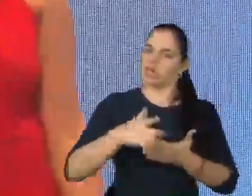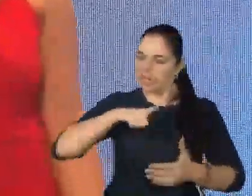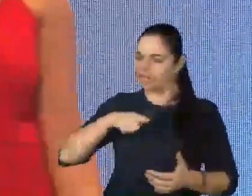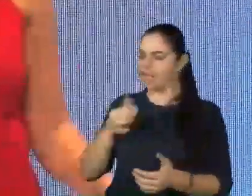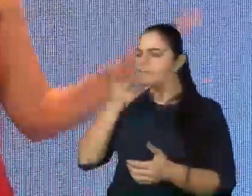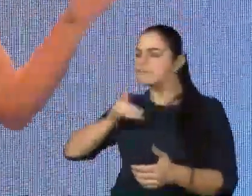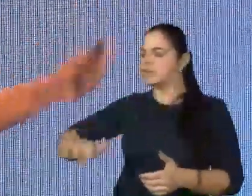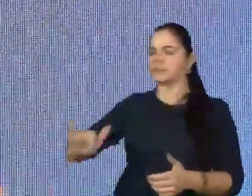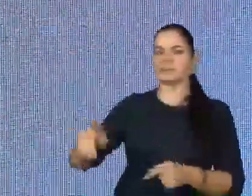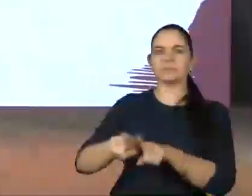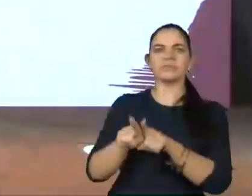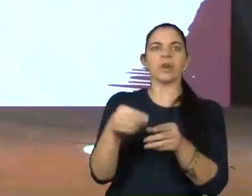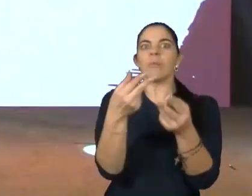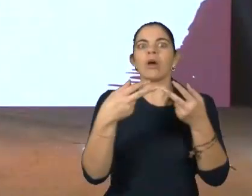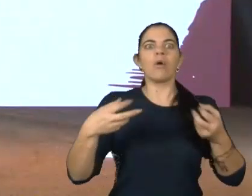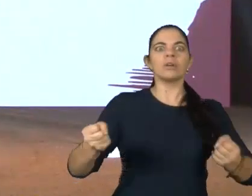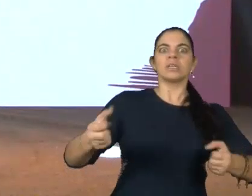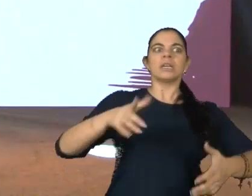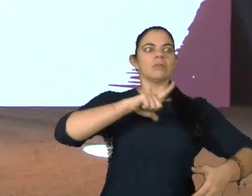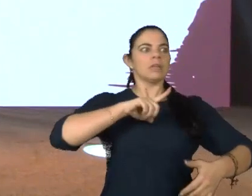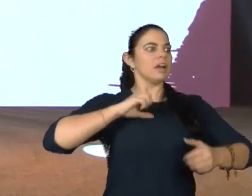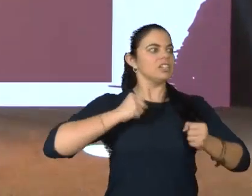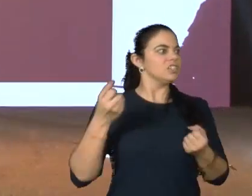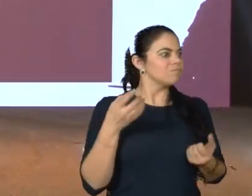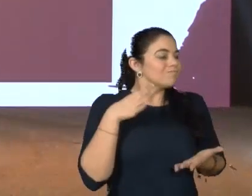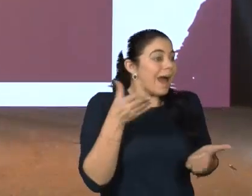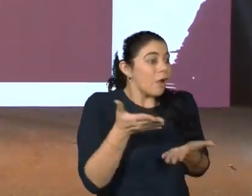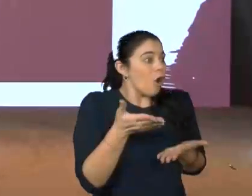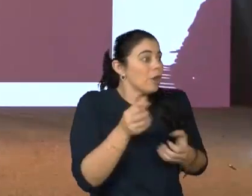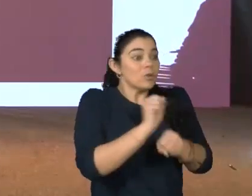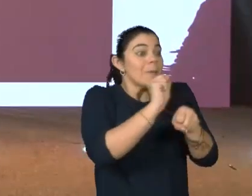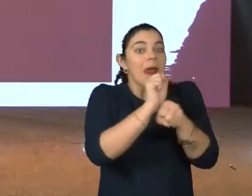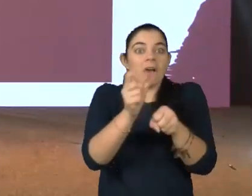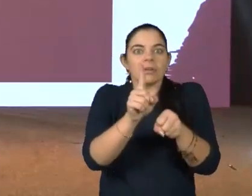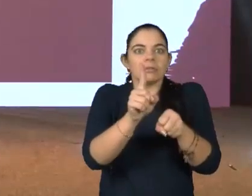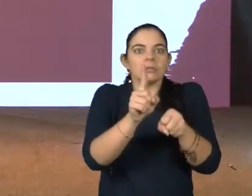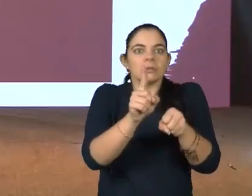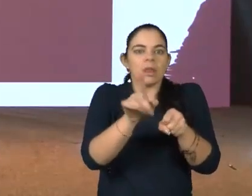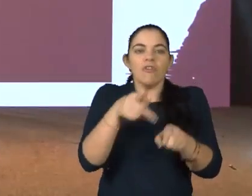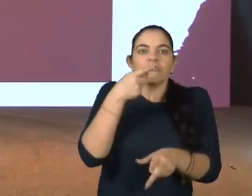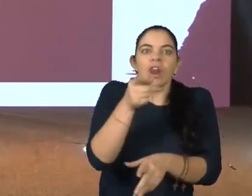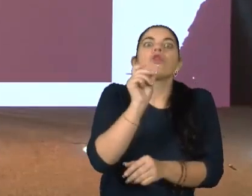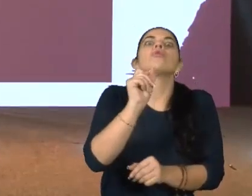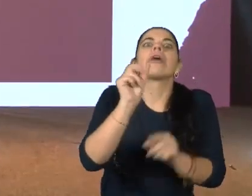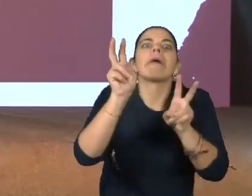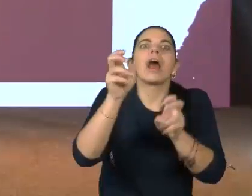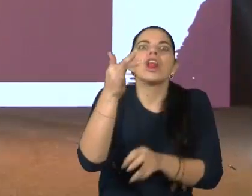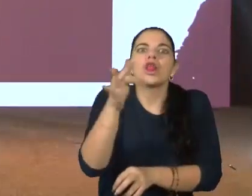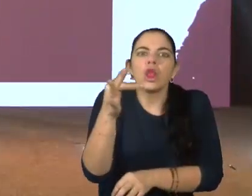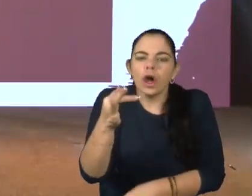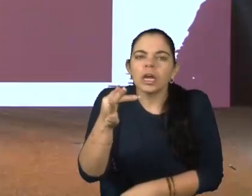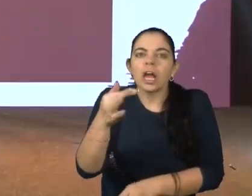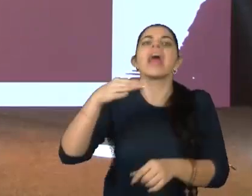mediante algo inesperado? E aí eu vou falar de dor. Mesmo com